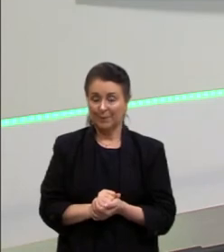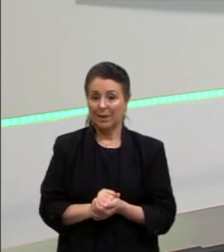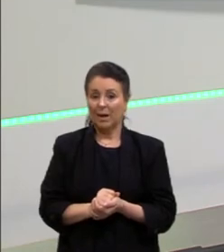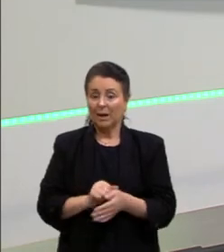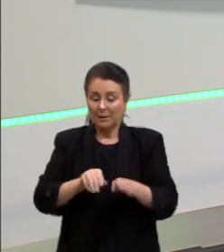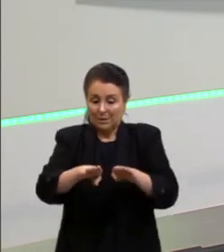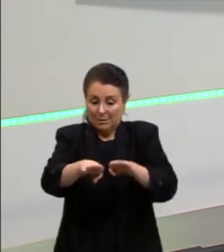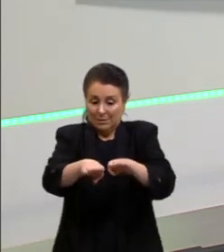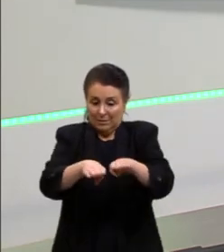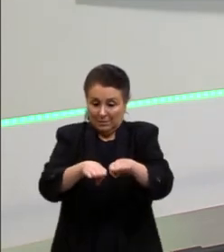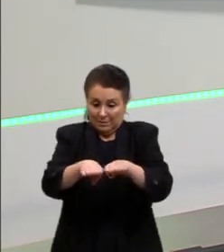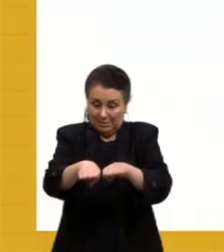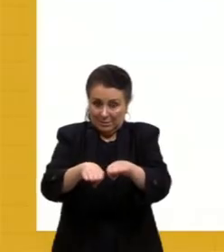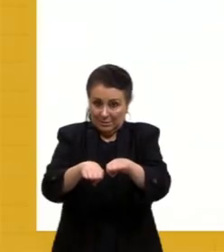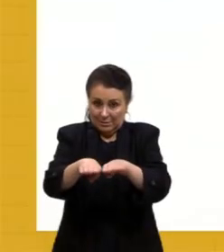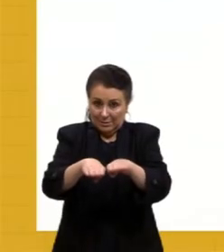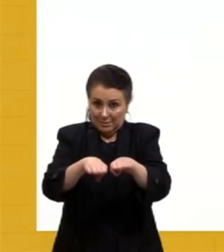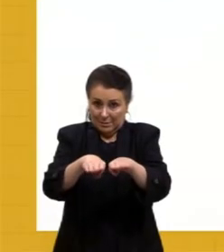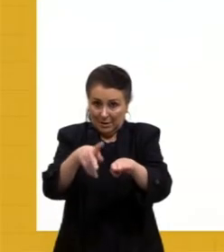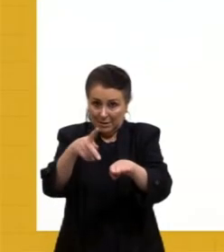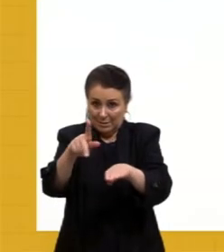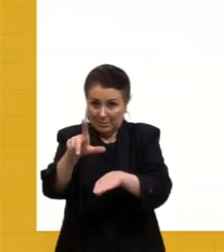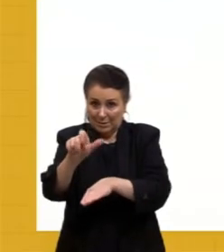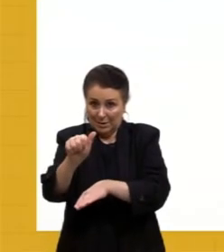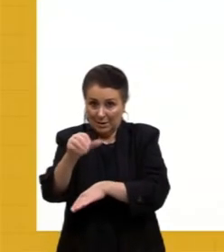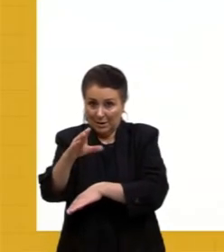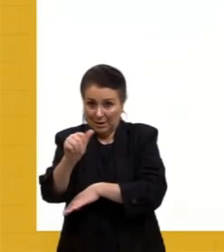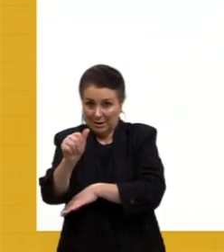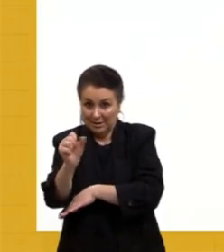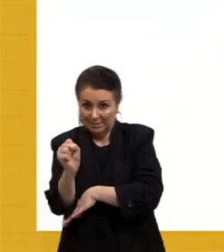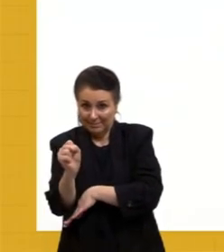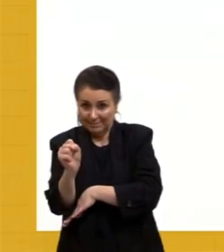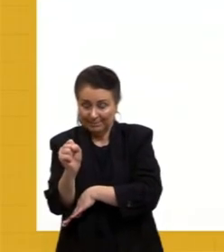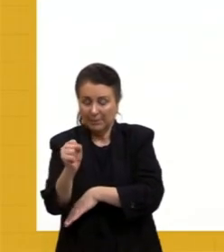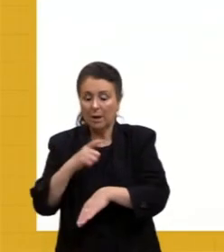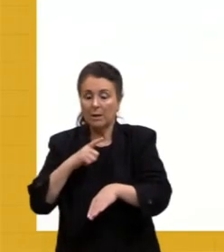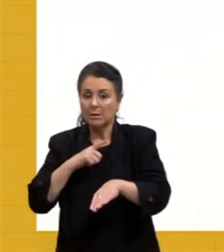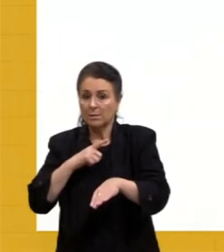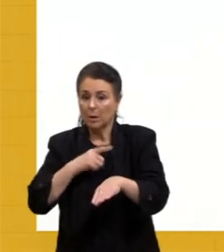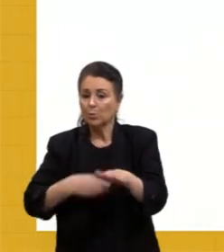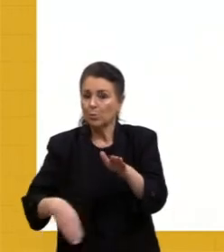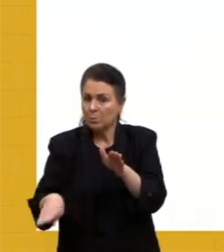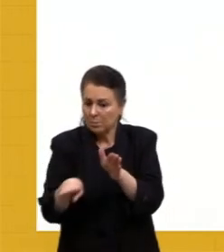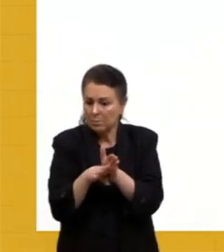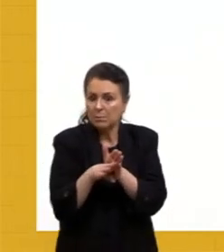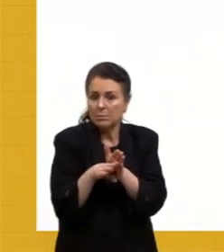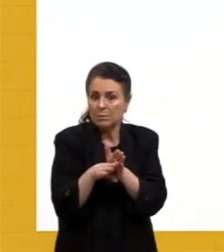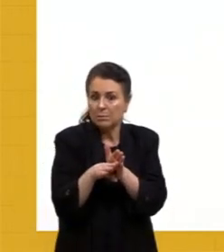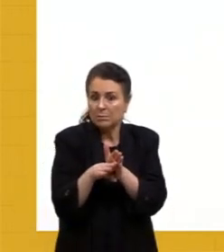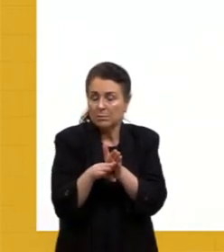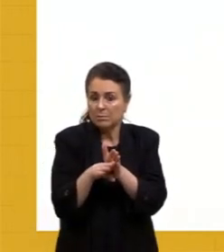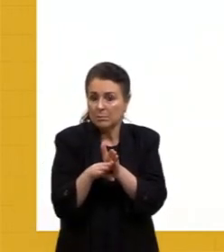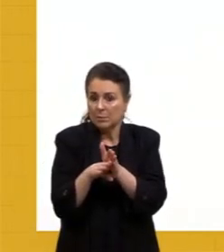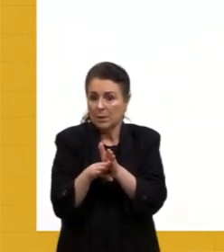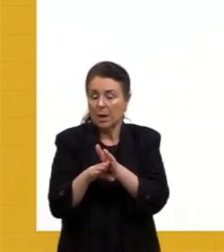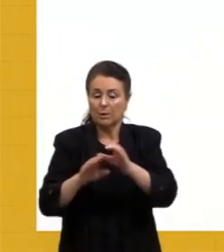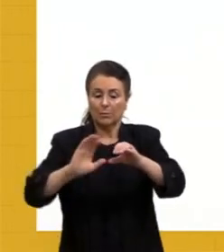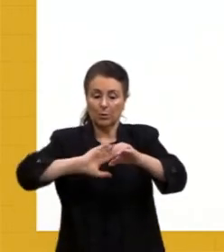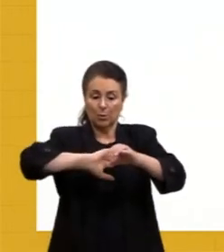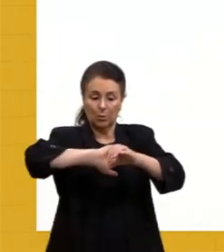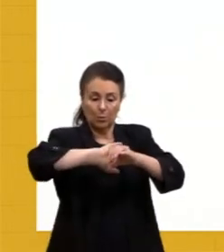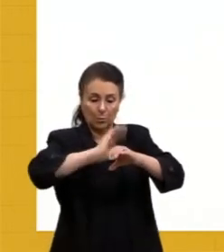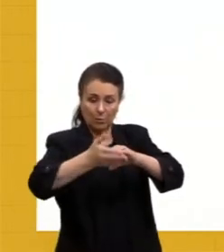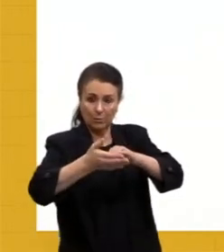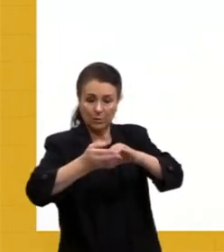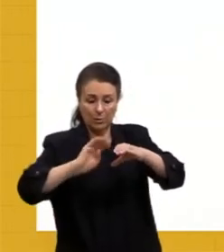placas tectônicas, elas vão ter limites, seja um limite que divergente ou convergente. E aí o